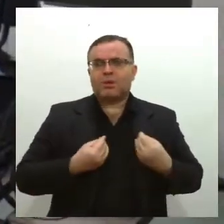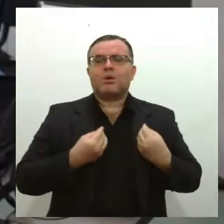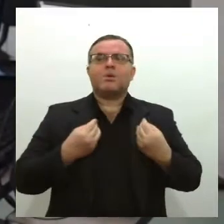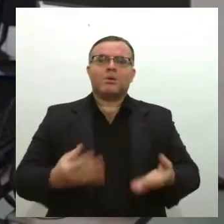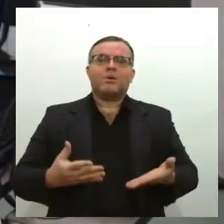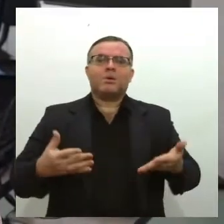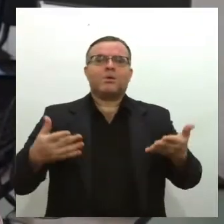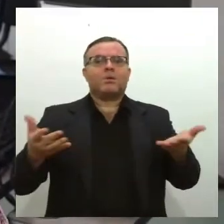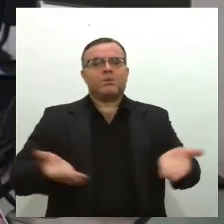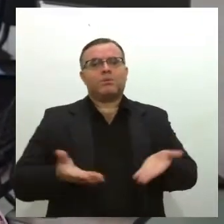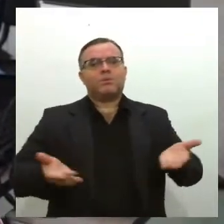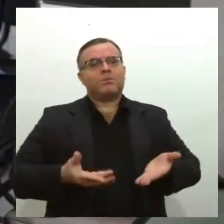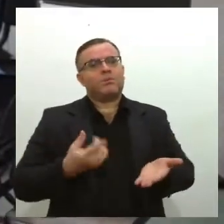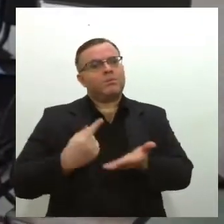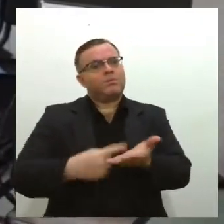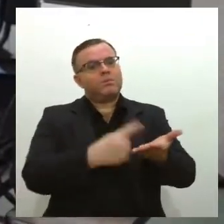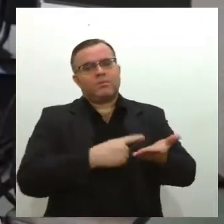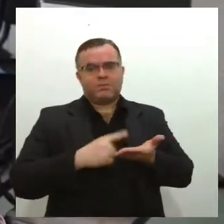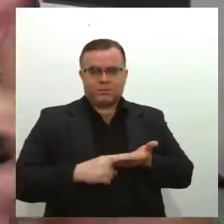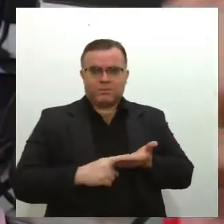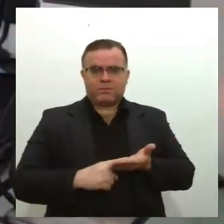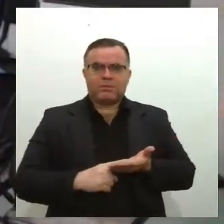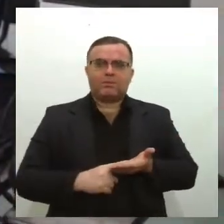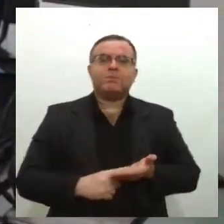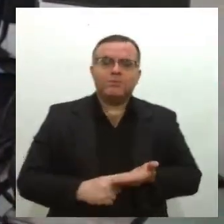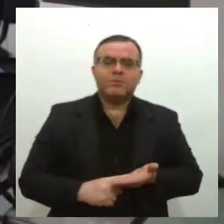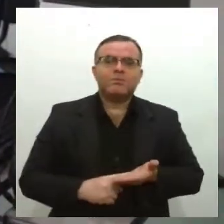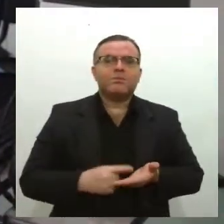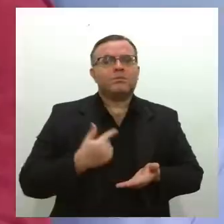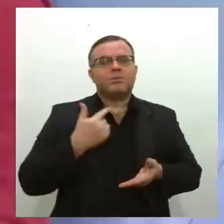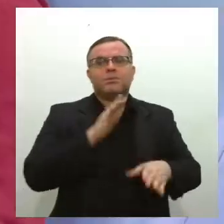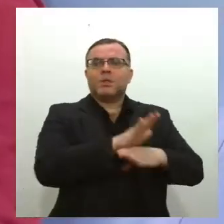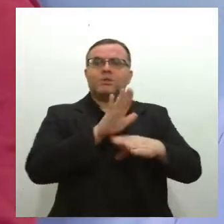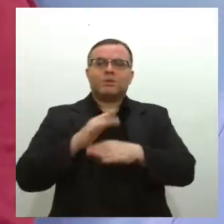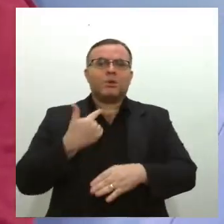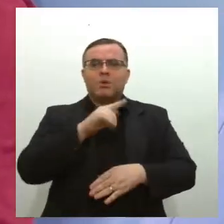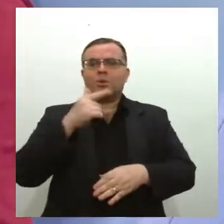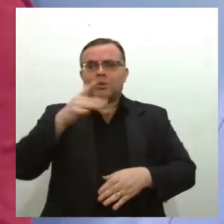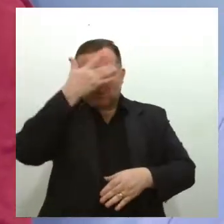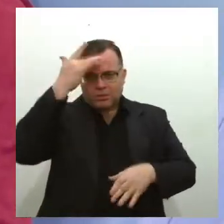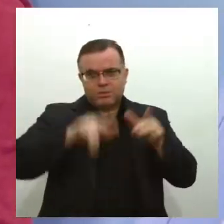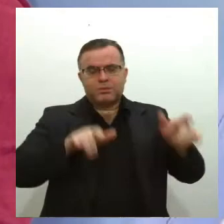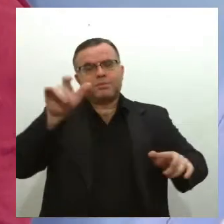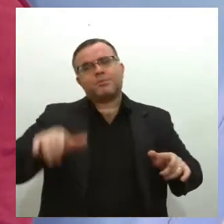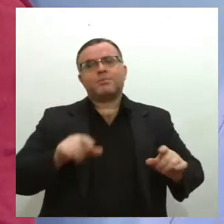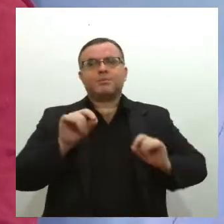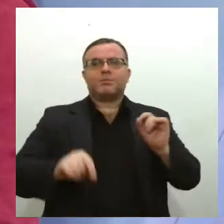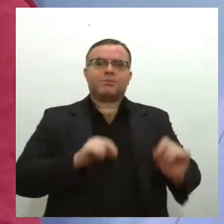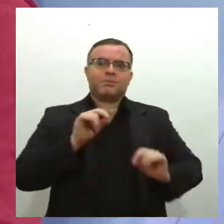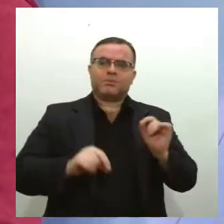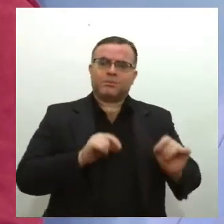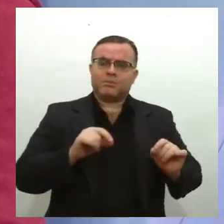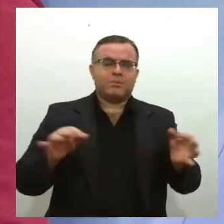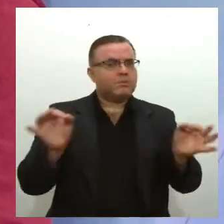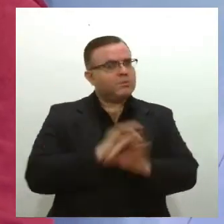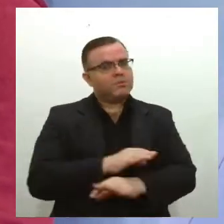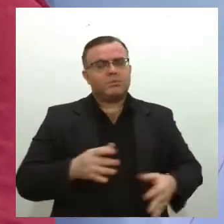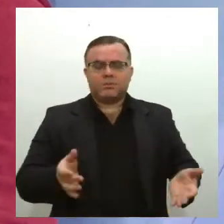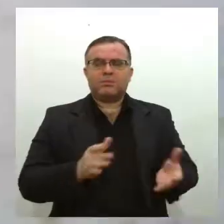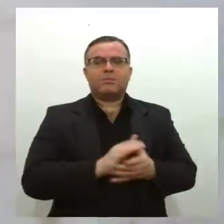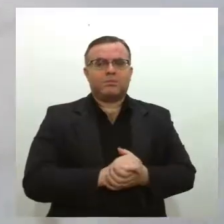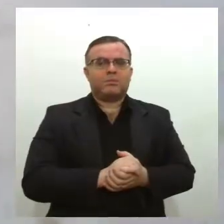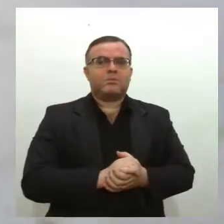leva um pouco de você para o sofrimento de outras pessoas. Em sua primeira doação, Felipe Dias, também servidor da Lese,